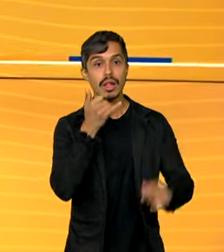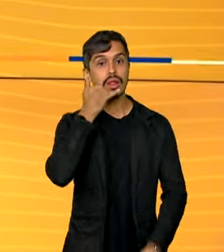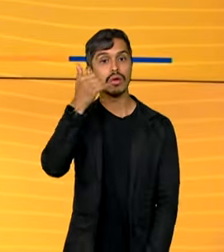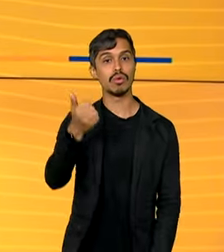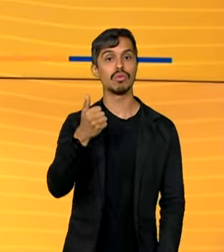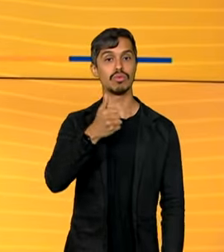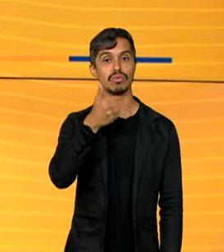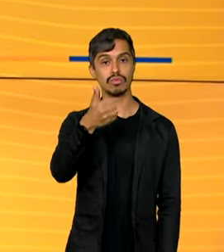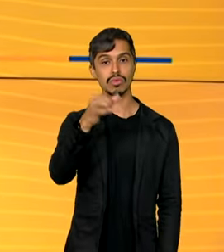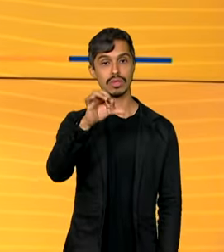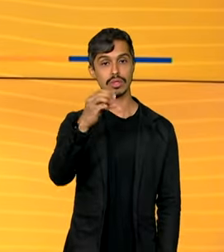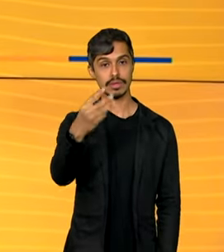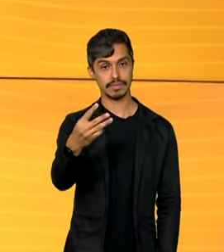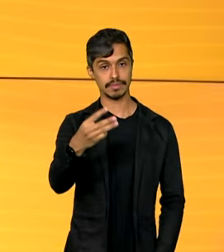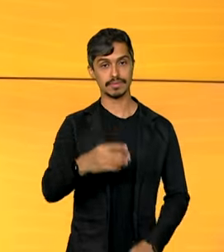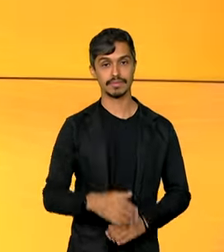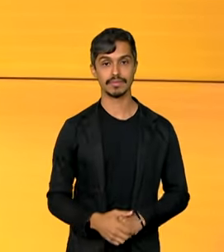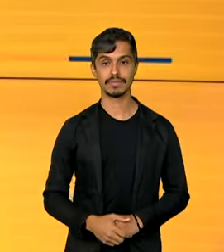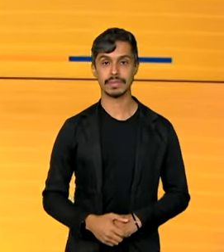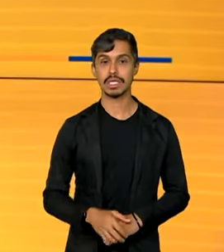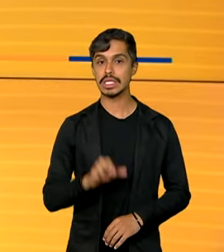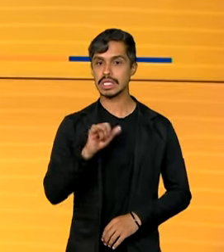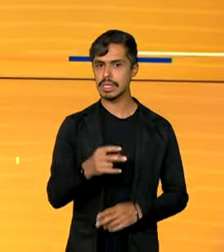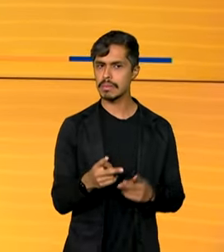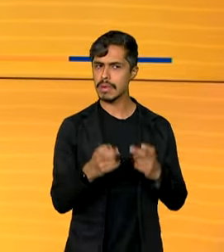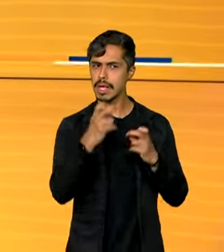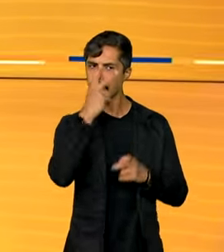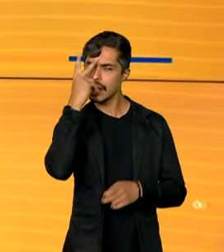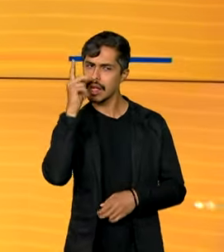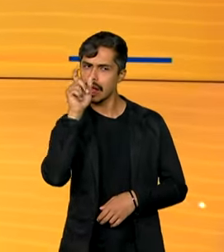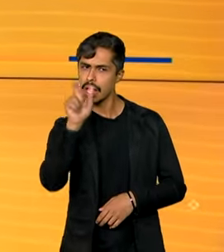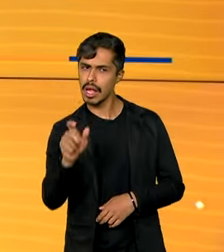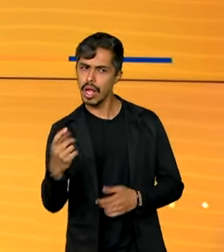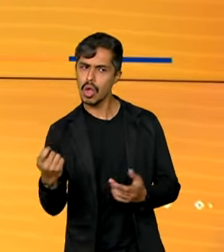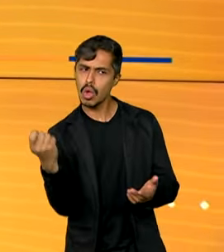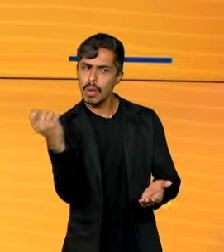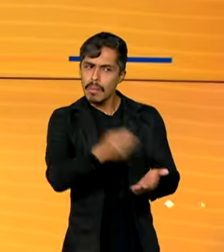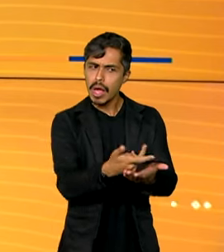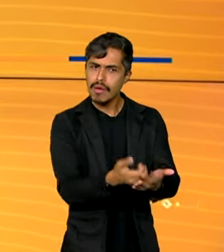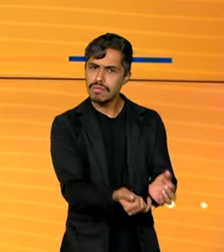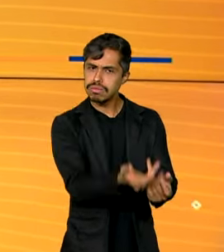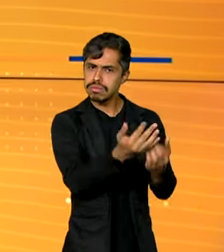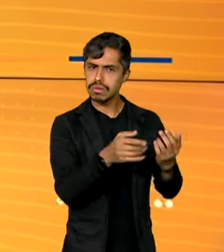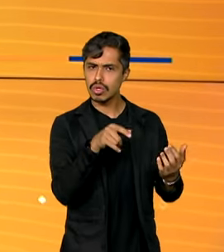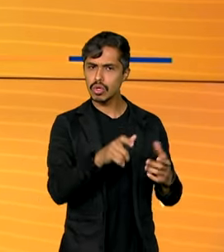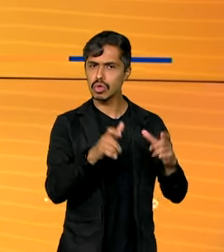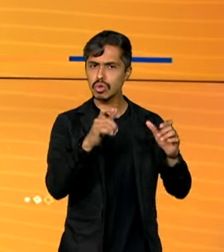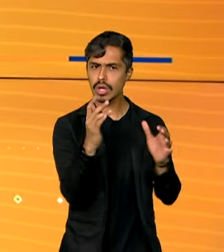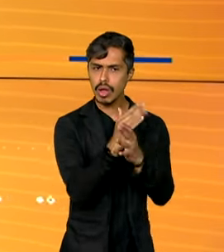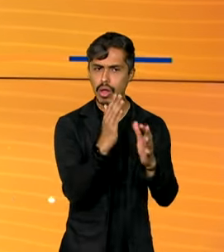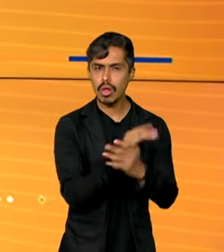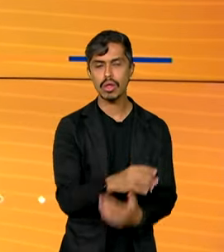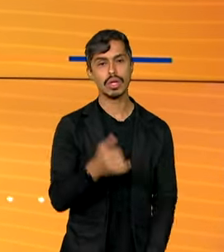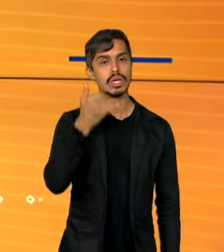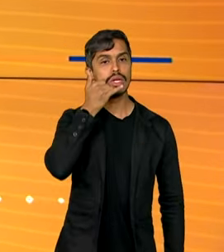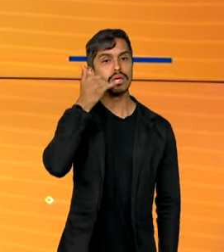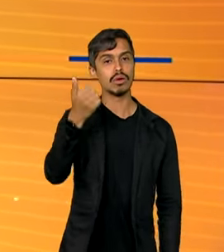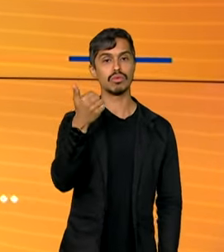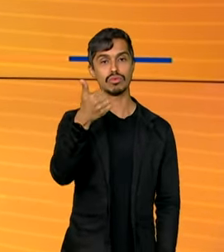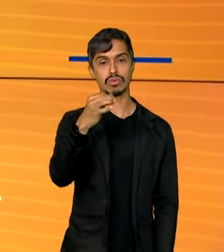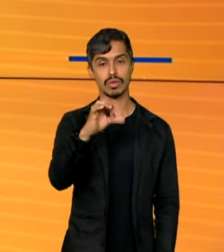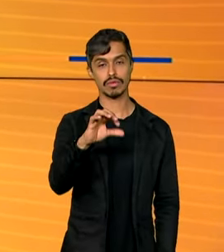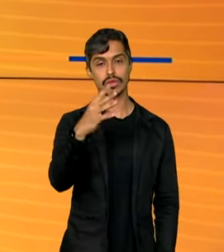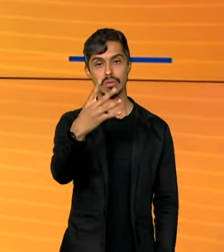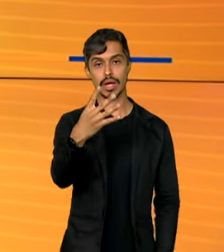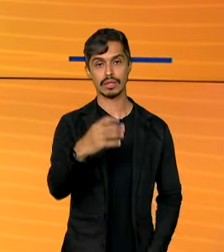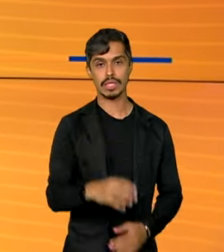193. Se notar que alguém está colocando fogo em local urbano, ligue para 194. E se